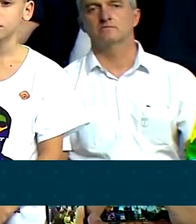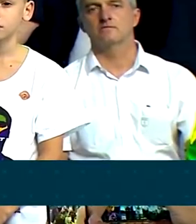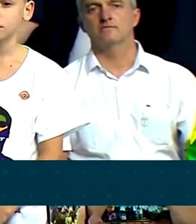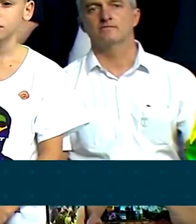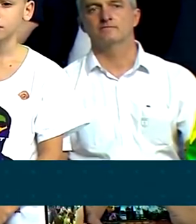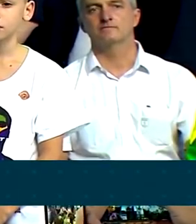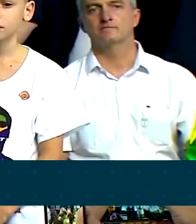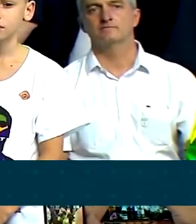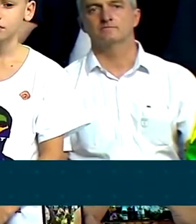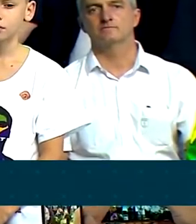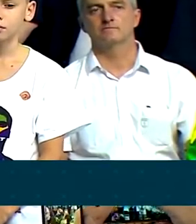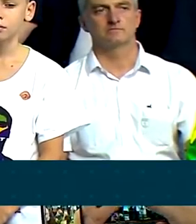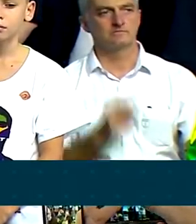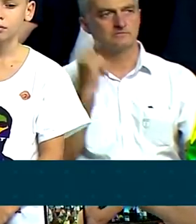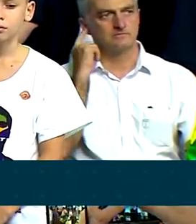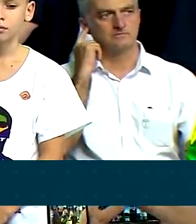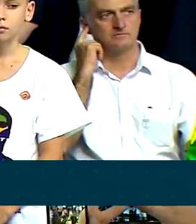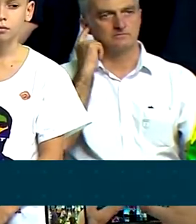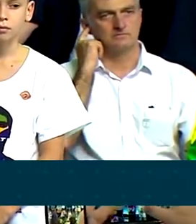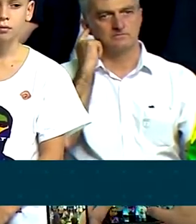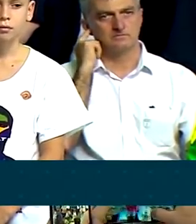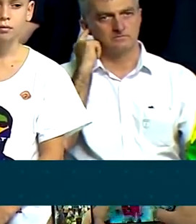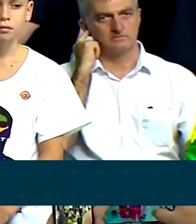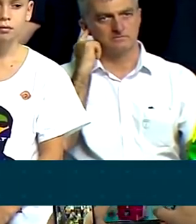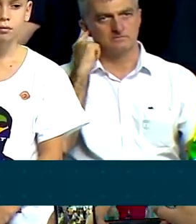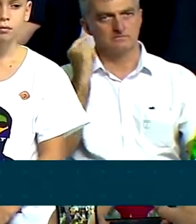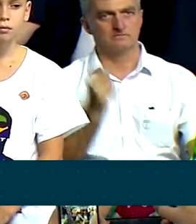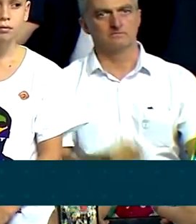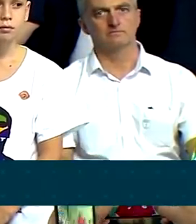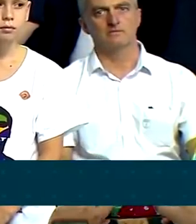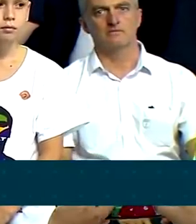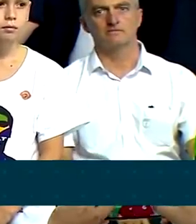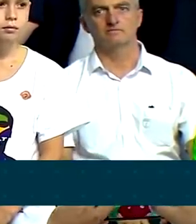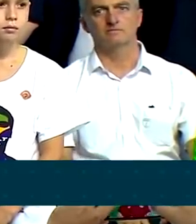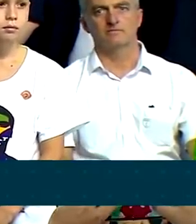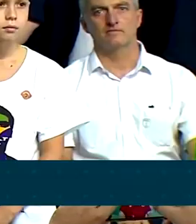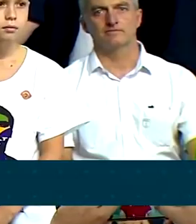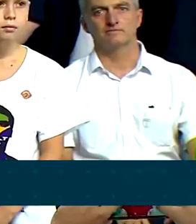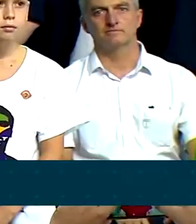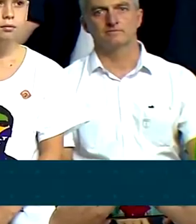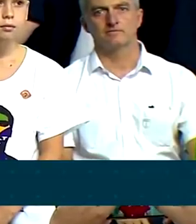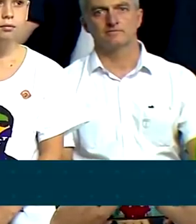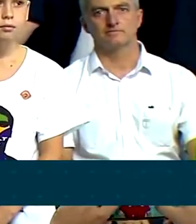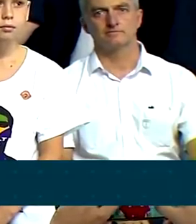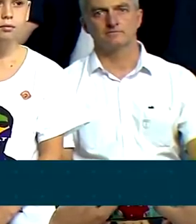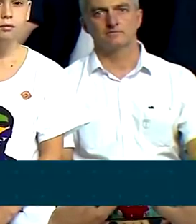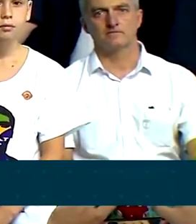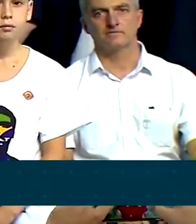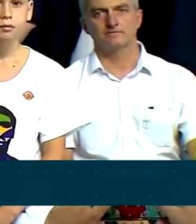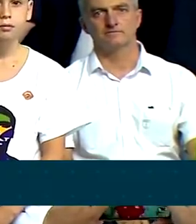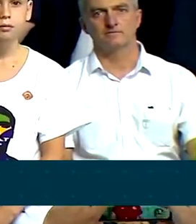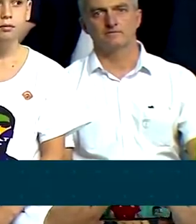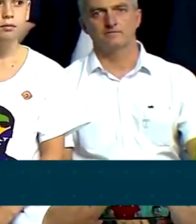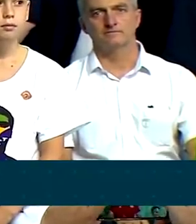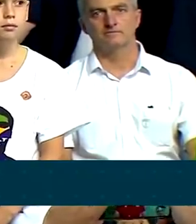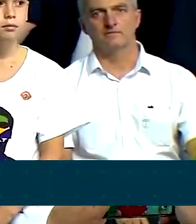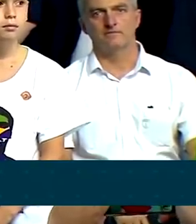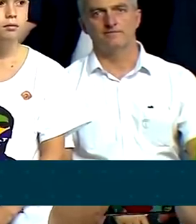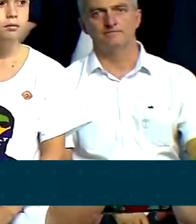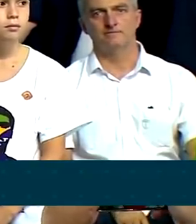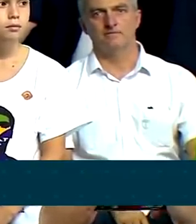para evitar o desemprego. Atendemos aos mais necessitados com auxílio